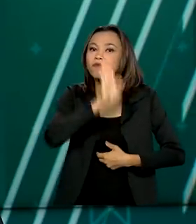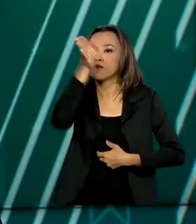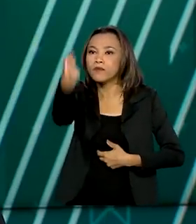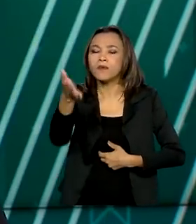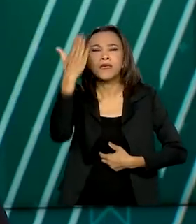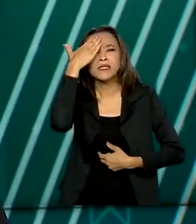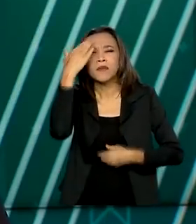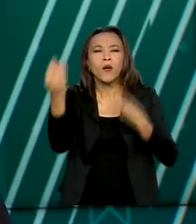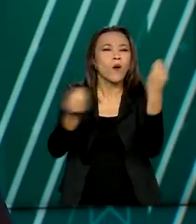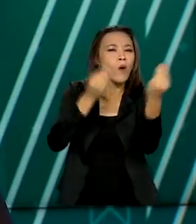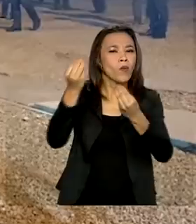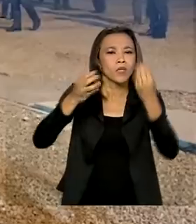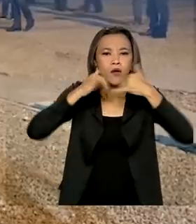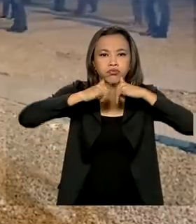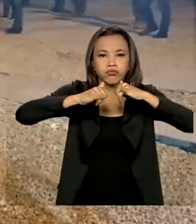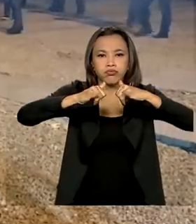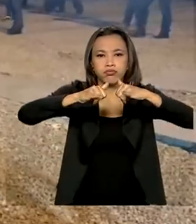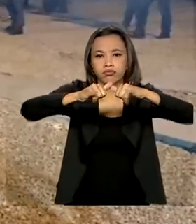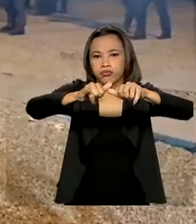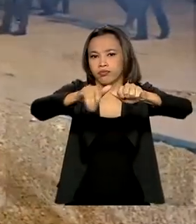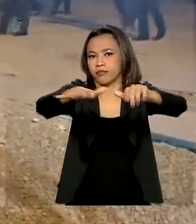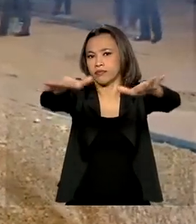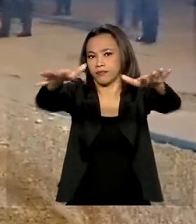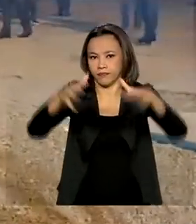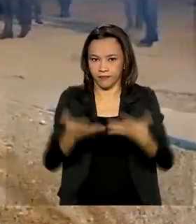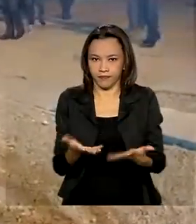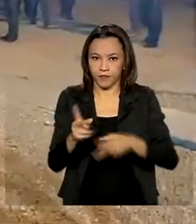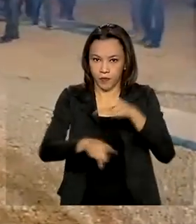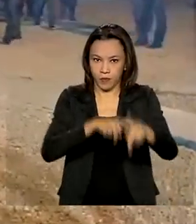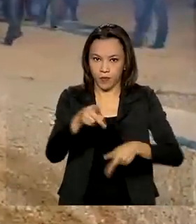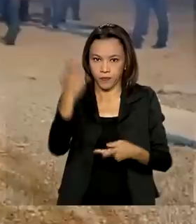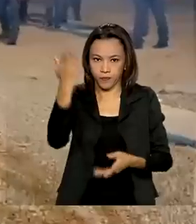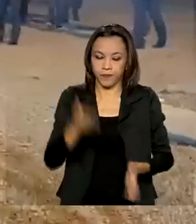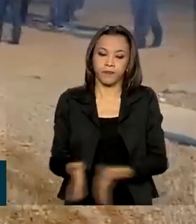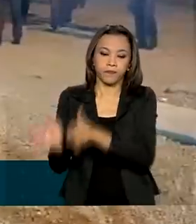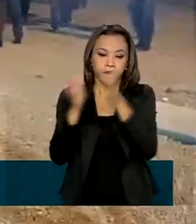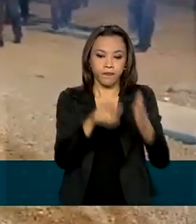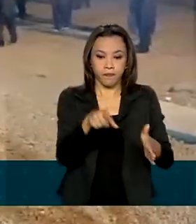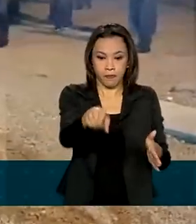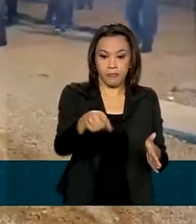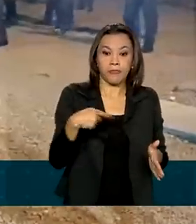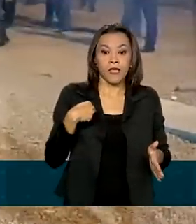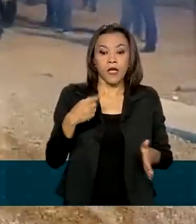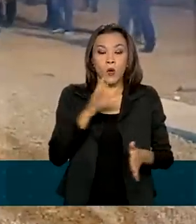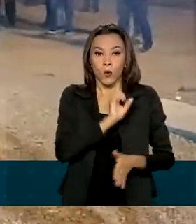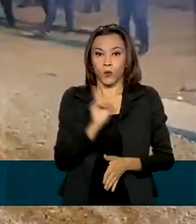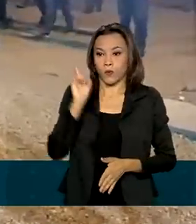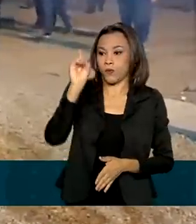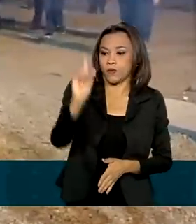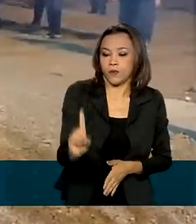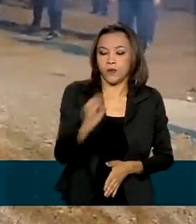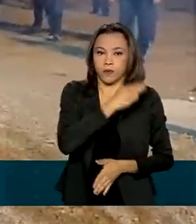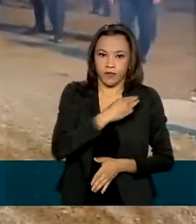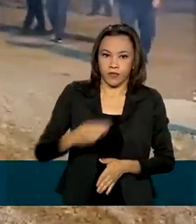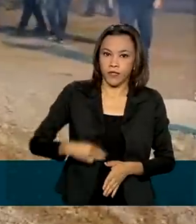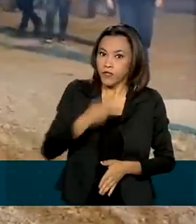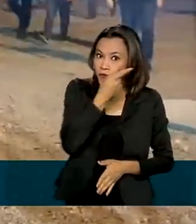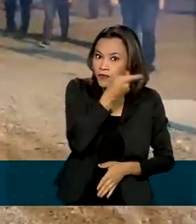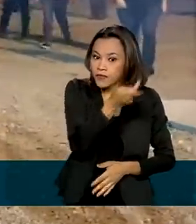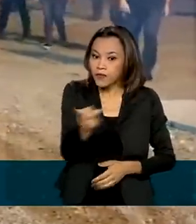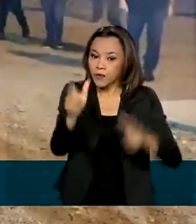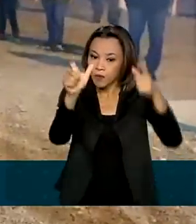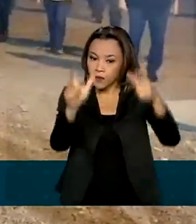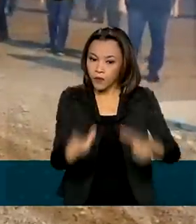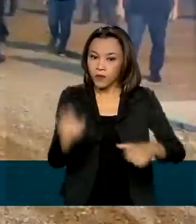energia para a população. O ministro Bento Albuquerque visitou a subestação Macapá junto com